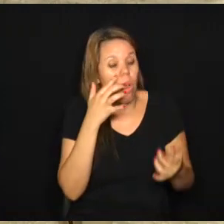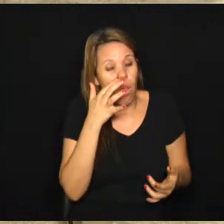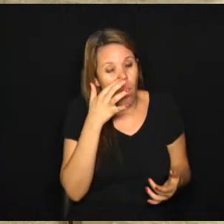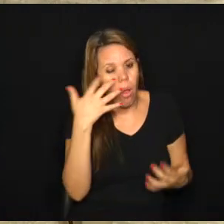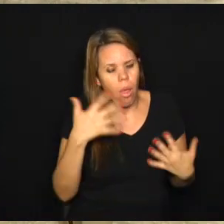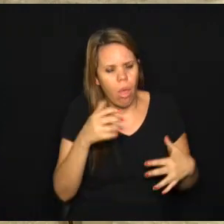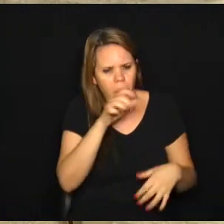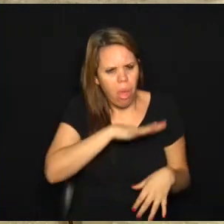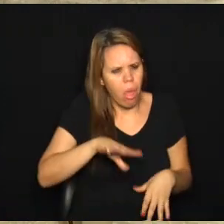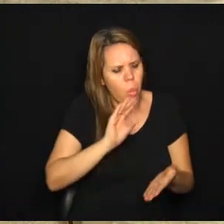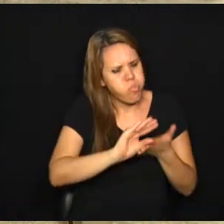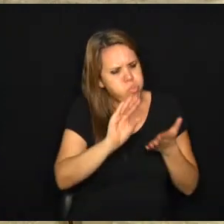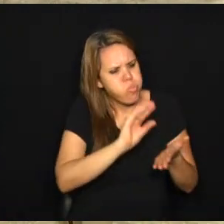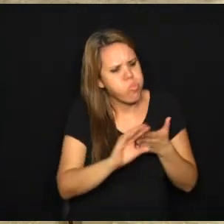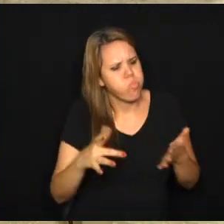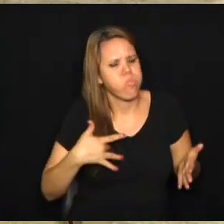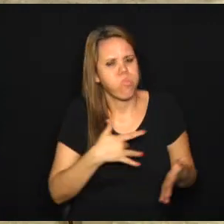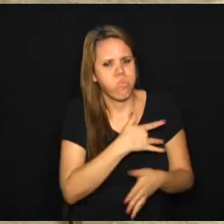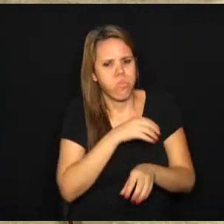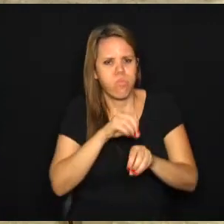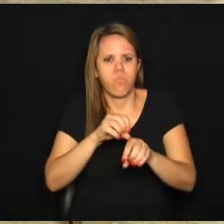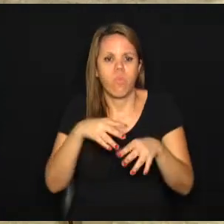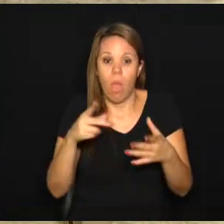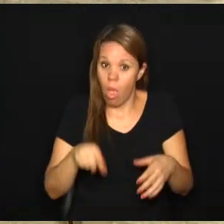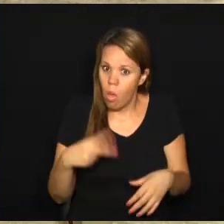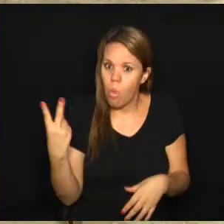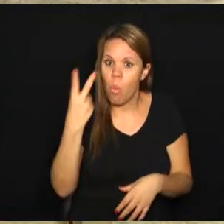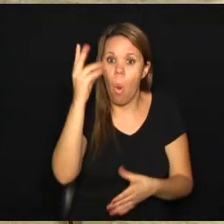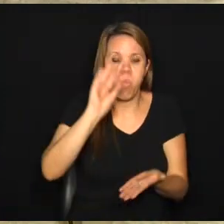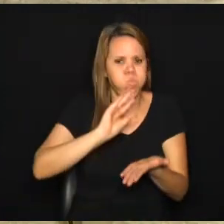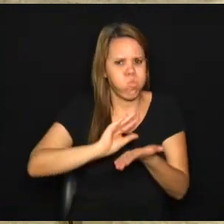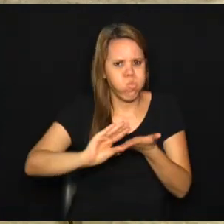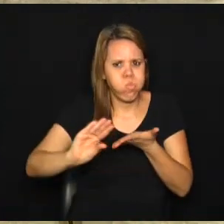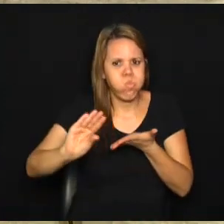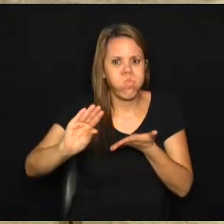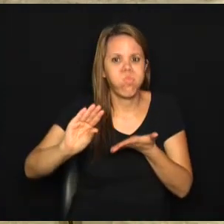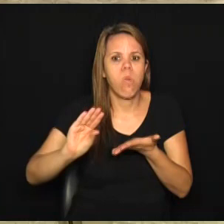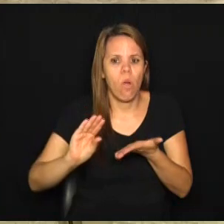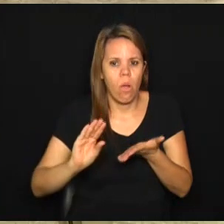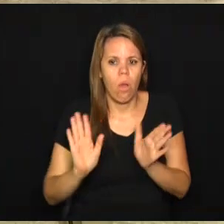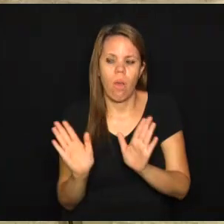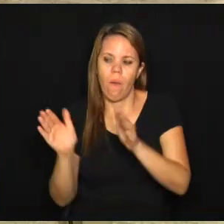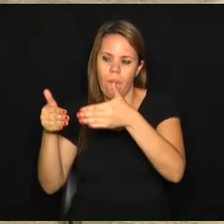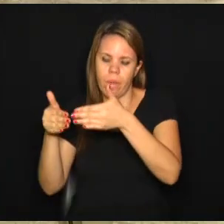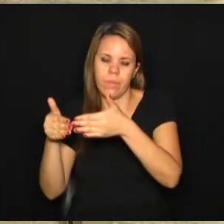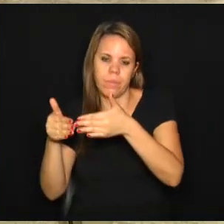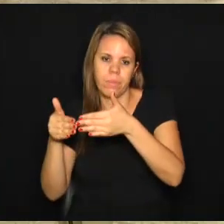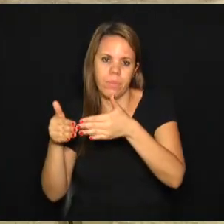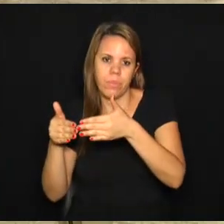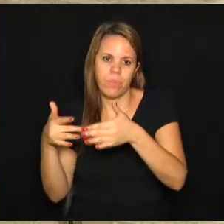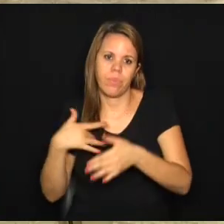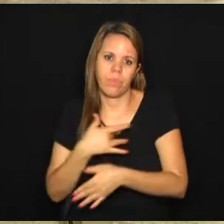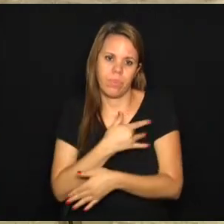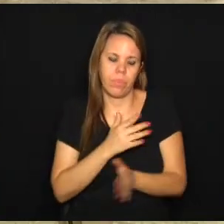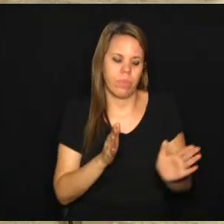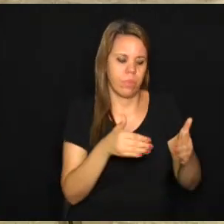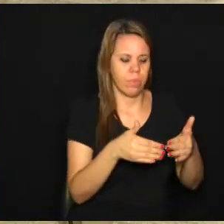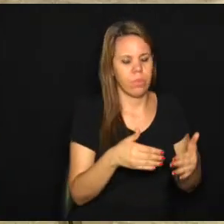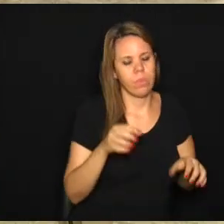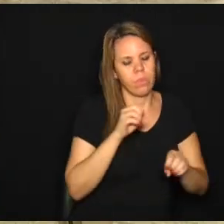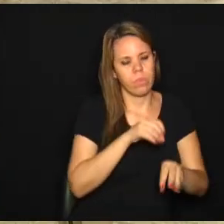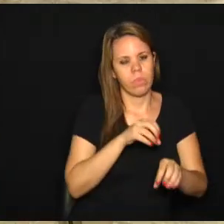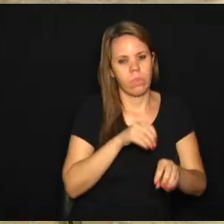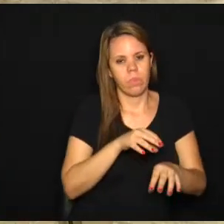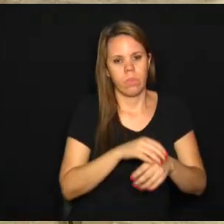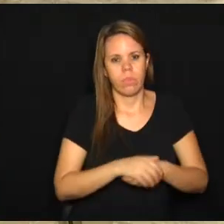área da saúde, na área da educação? São valores muito altos e que são destinados tanto para a saúde como para a educação.